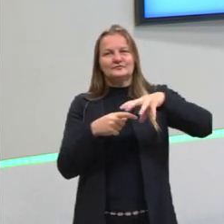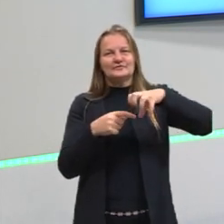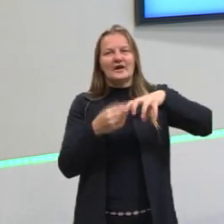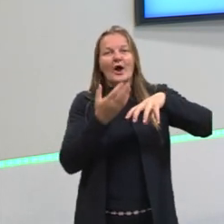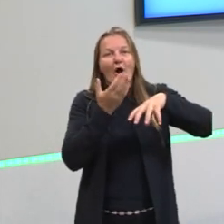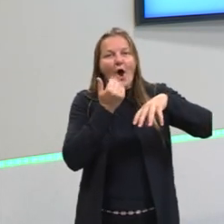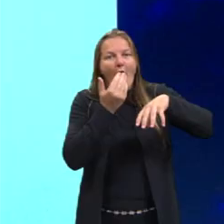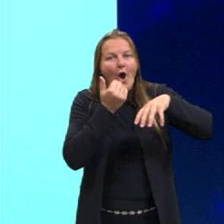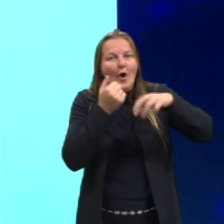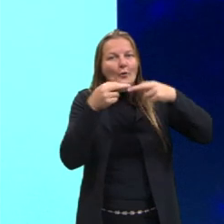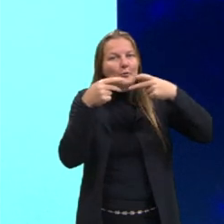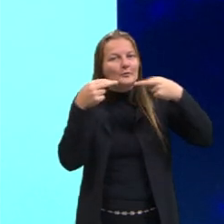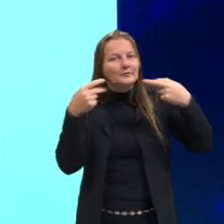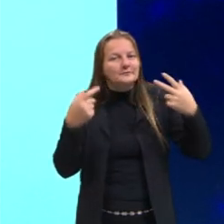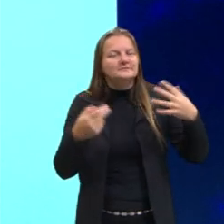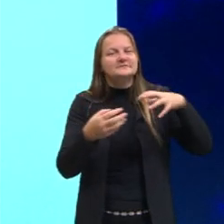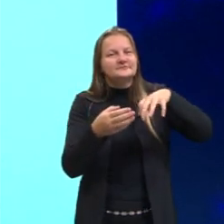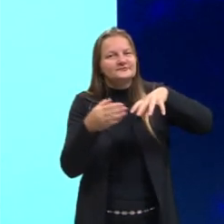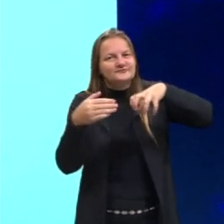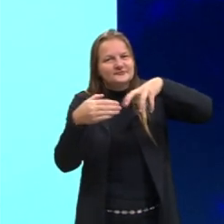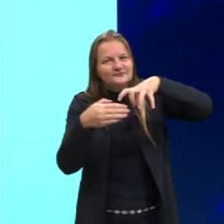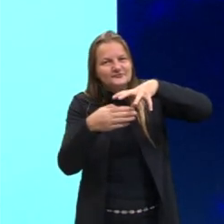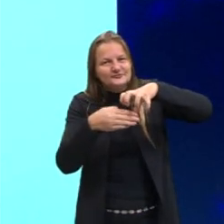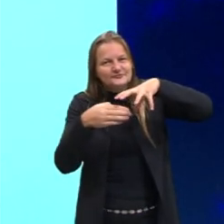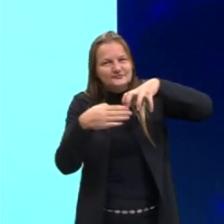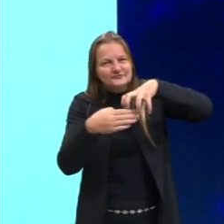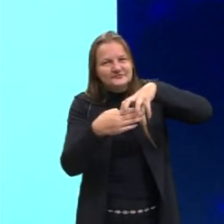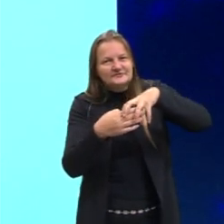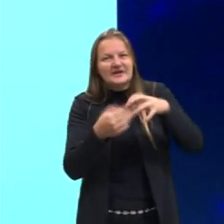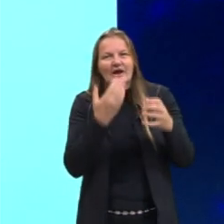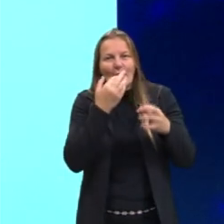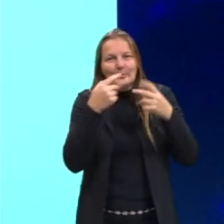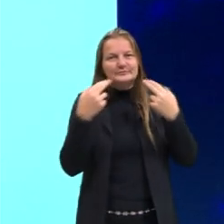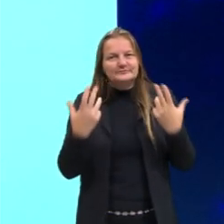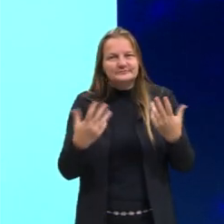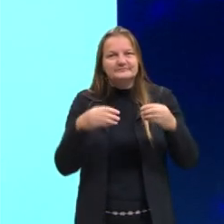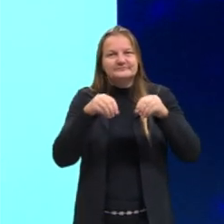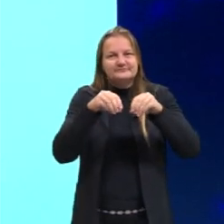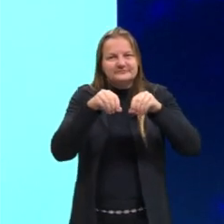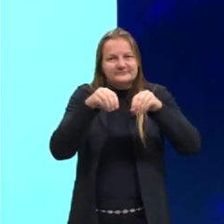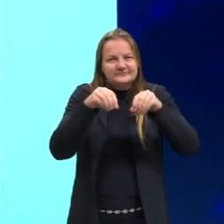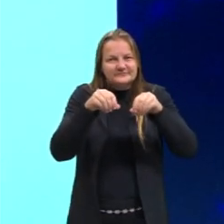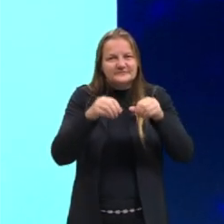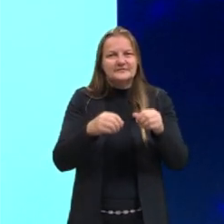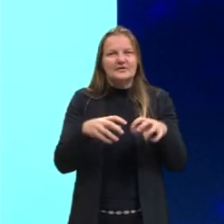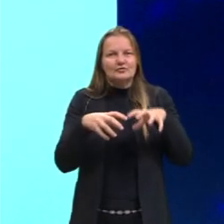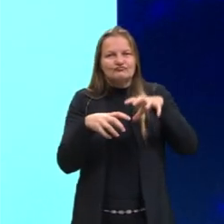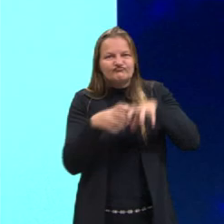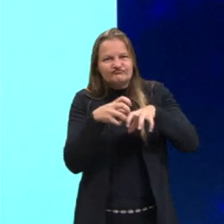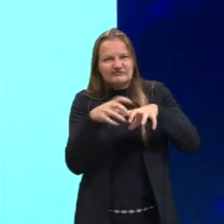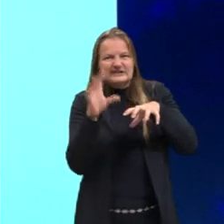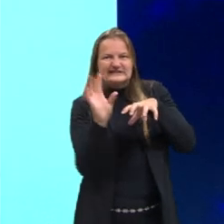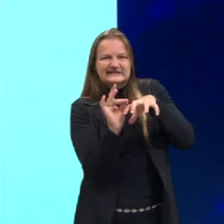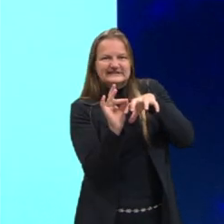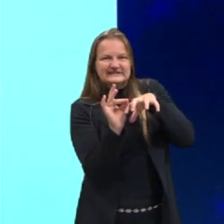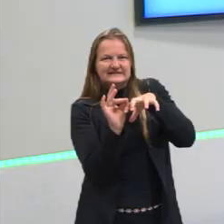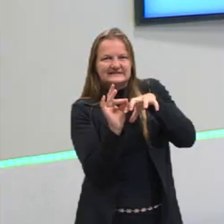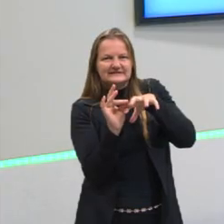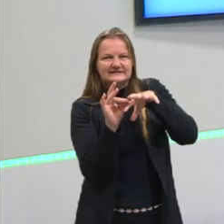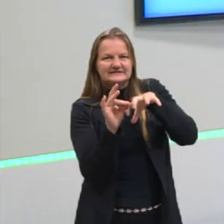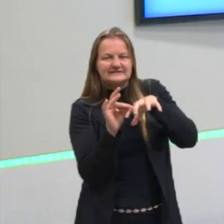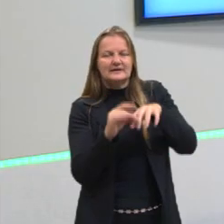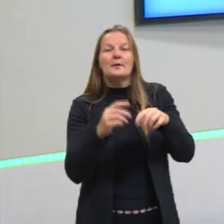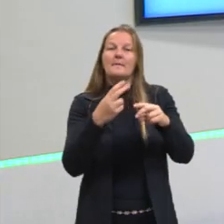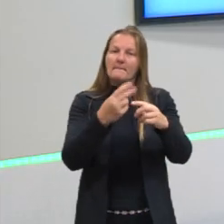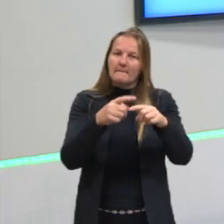'água, o indivíduo, vai se alimentando, vai digerindo a presa ali que está grudadinha nos tentáculos e paralisada. Então, é